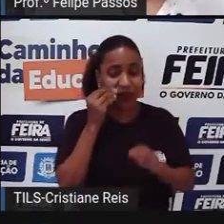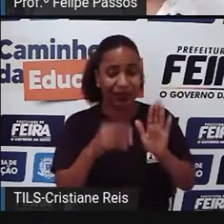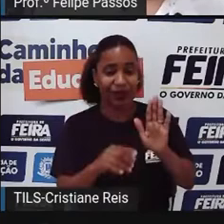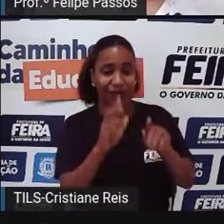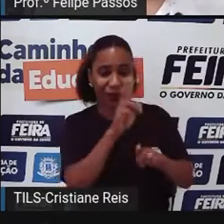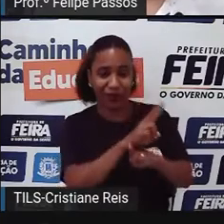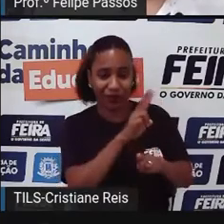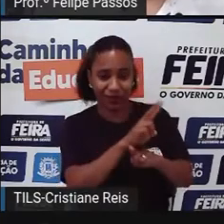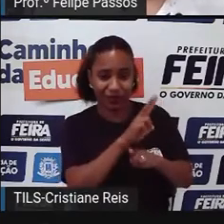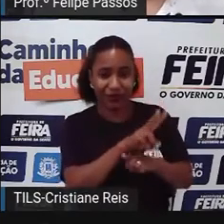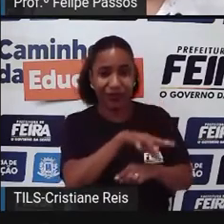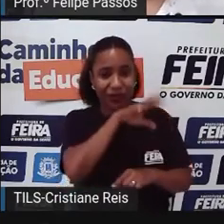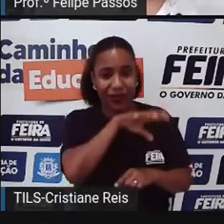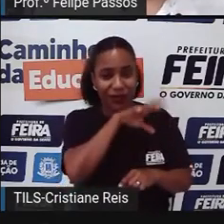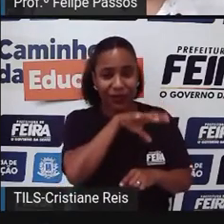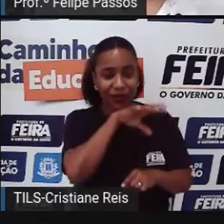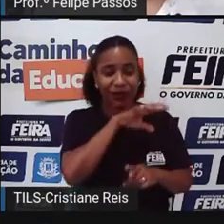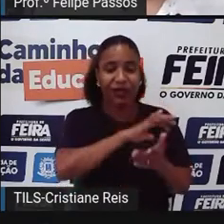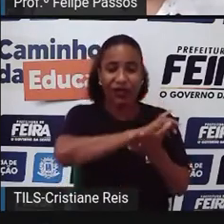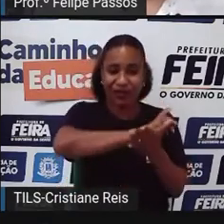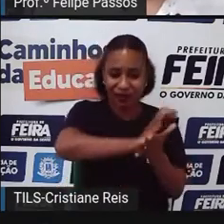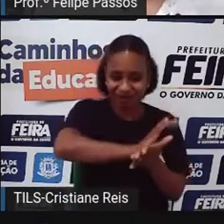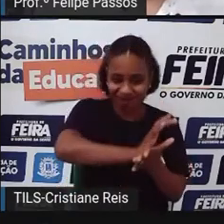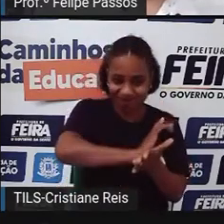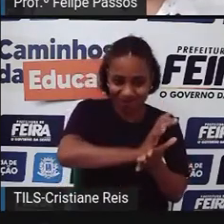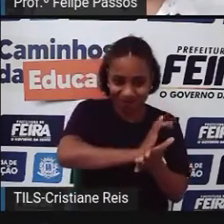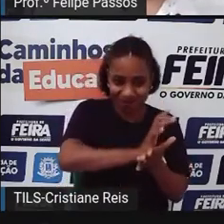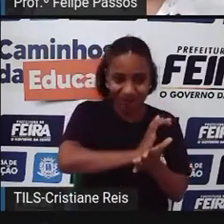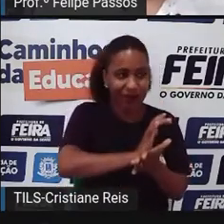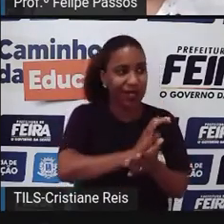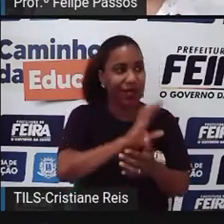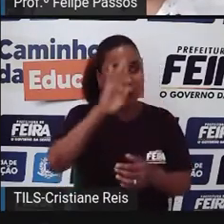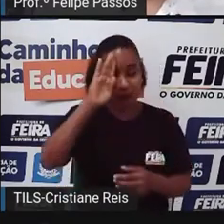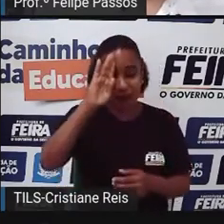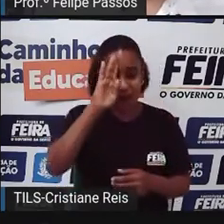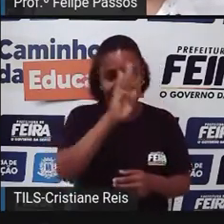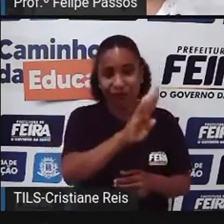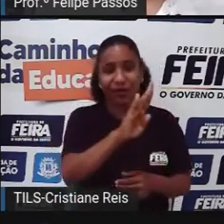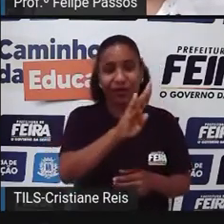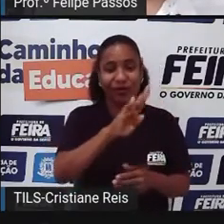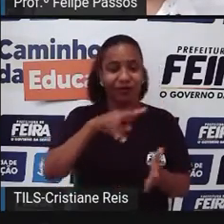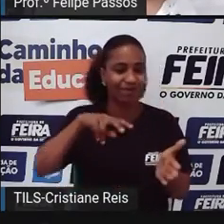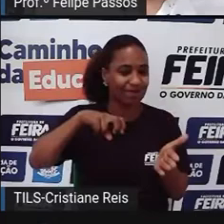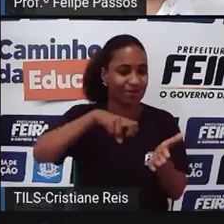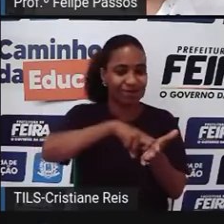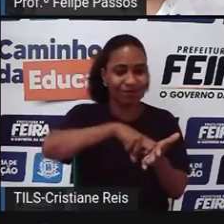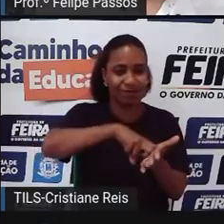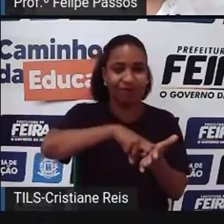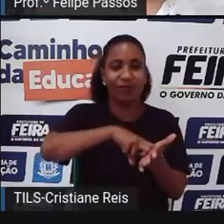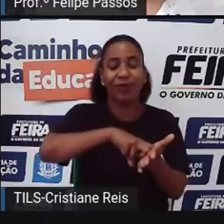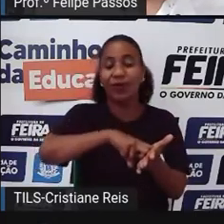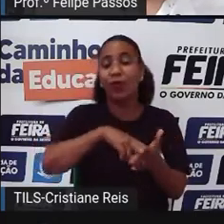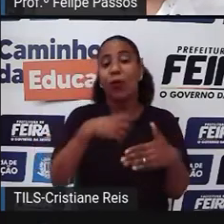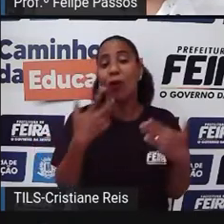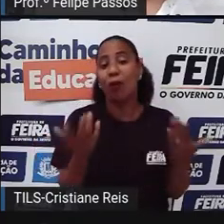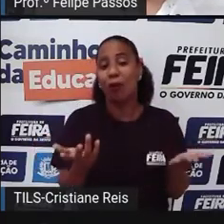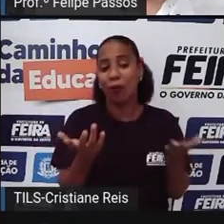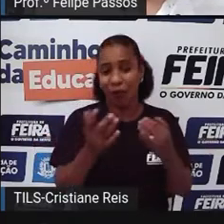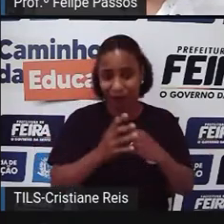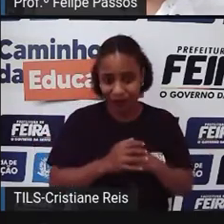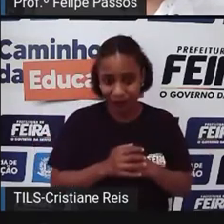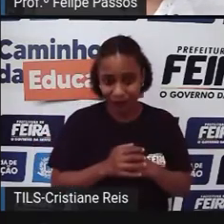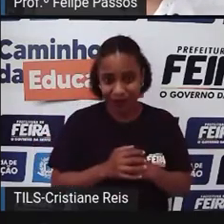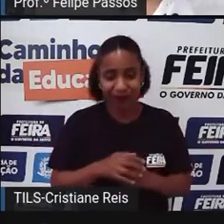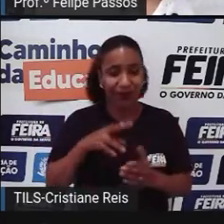Como os maltratos Mas o principal Era a pena A penalidade Para quem cometia Esses atos Então a